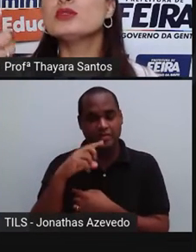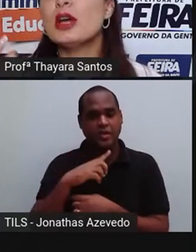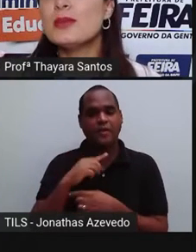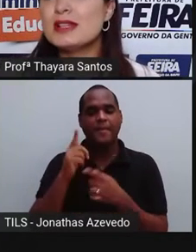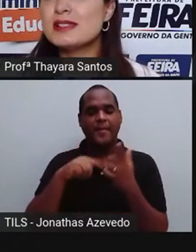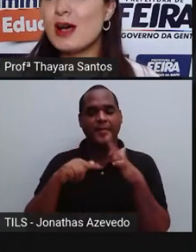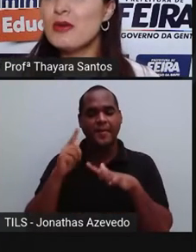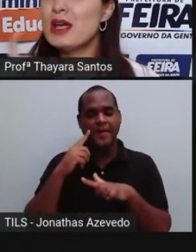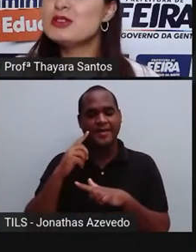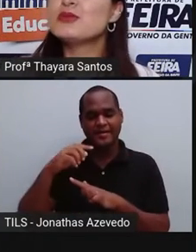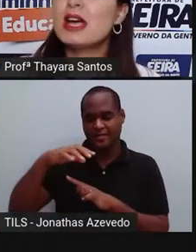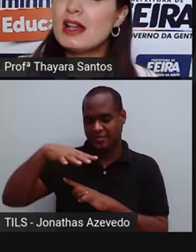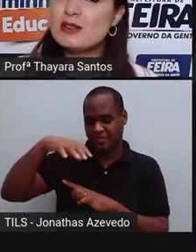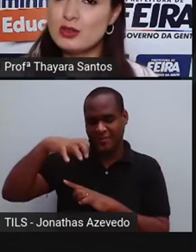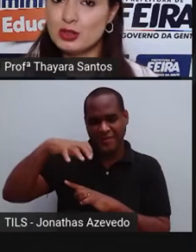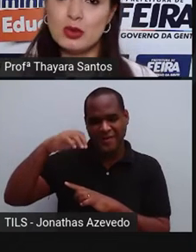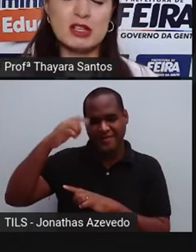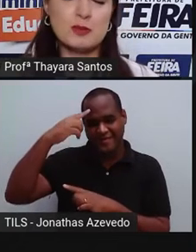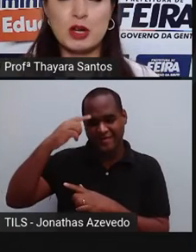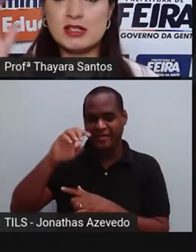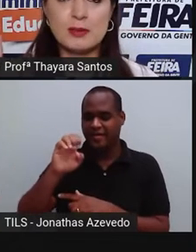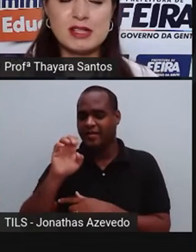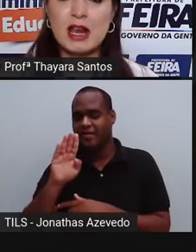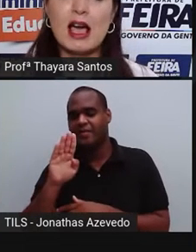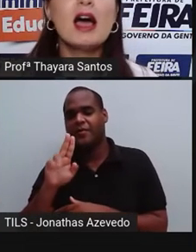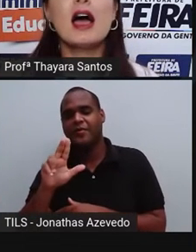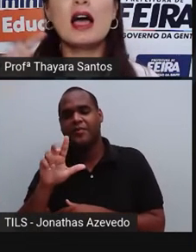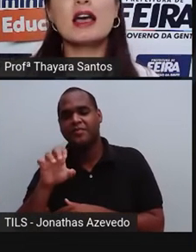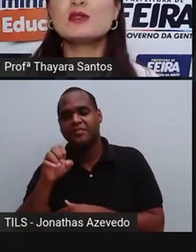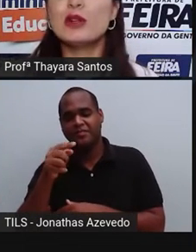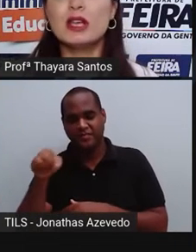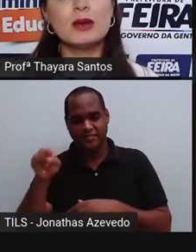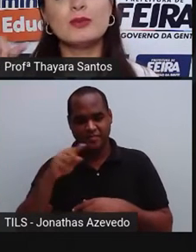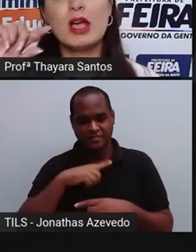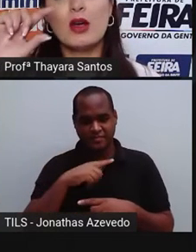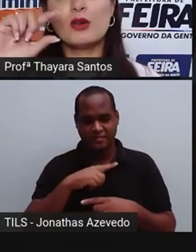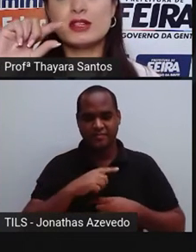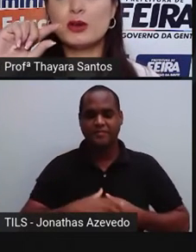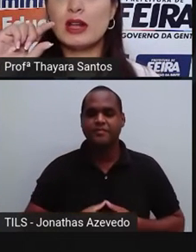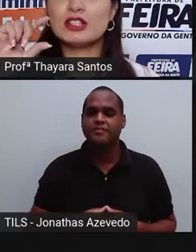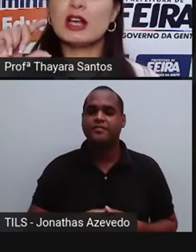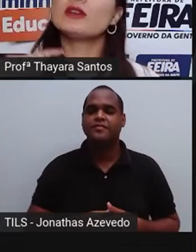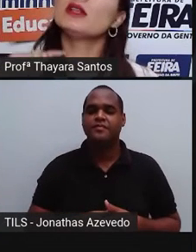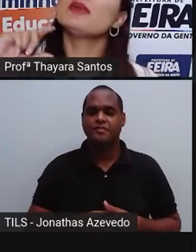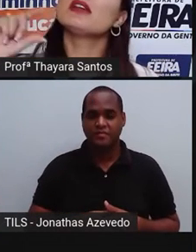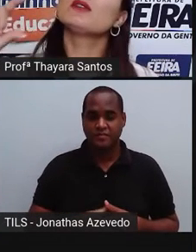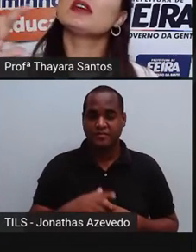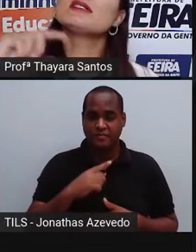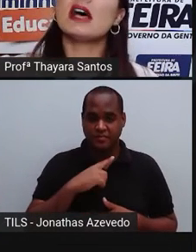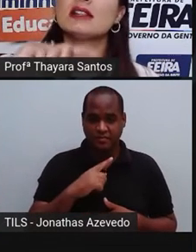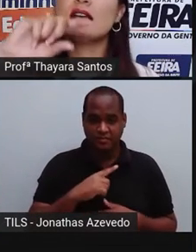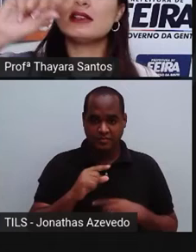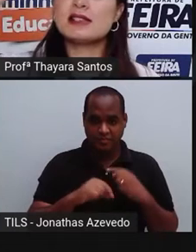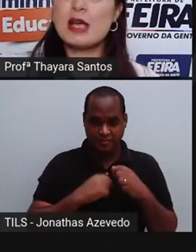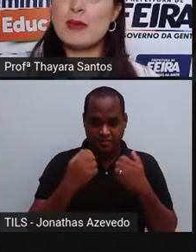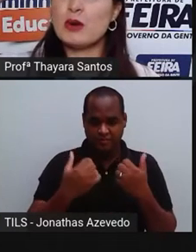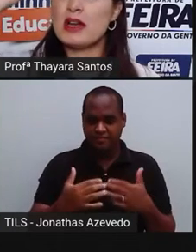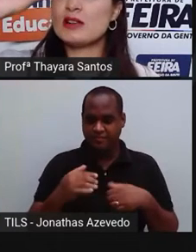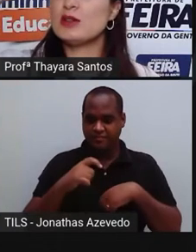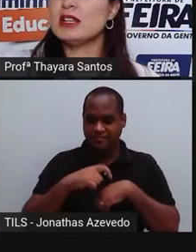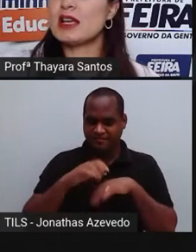o ponto de ebulição de um daqueles constituintes. Por exemplo, sei lá, a gasolina. Conseguiu lá chegar em uma temperatura exata,